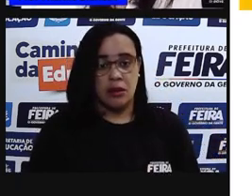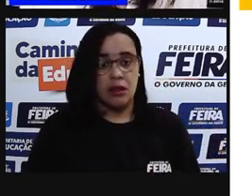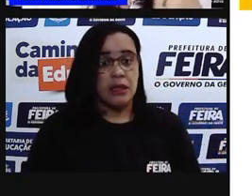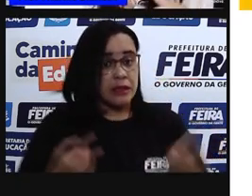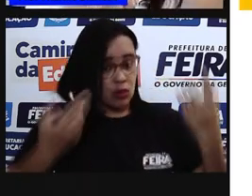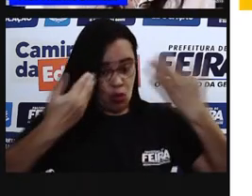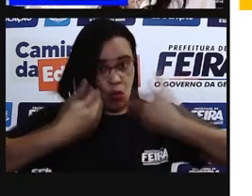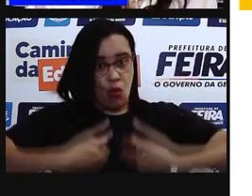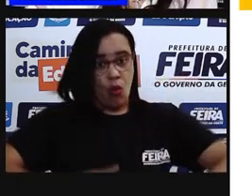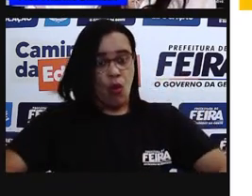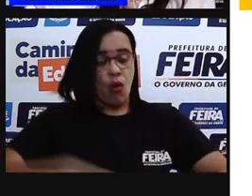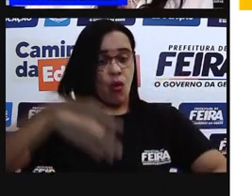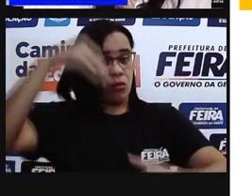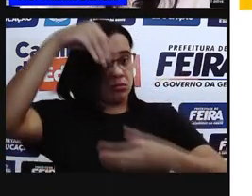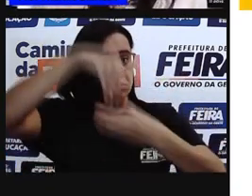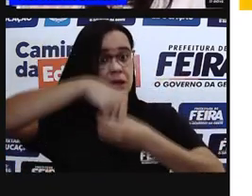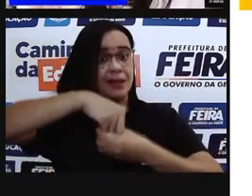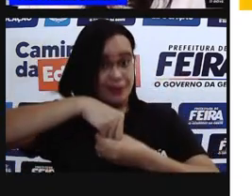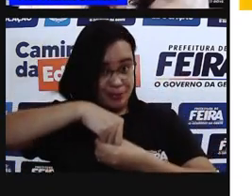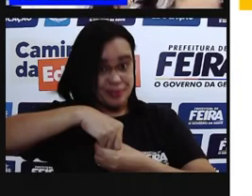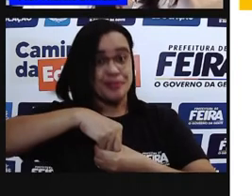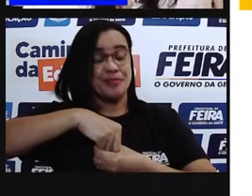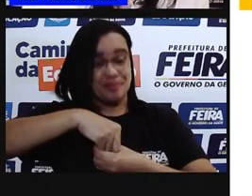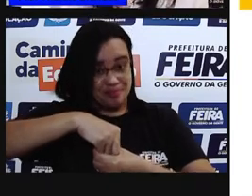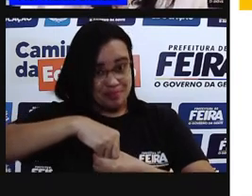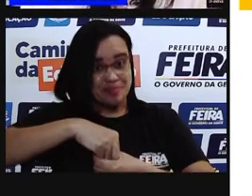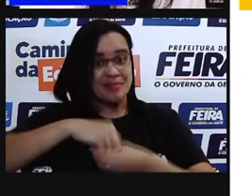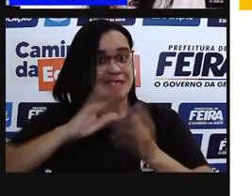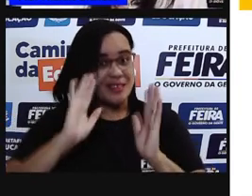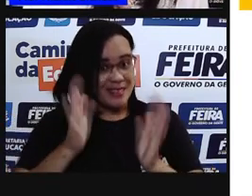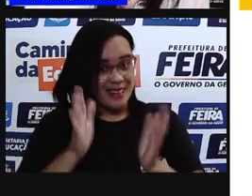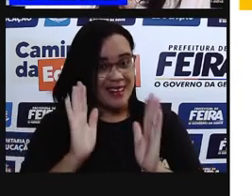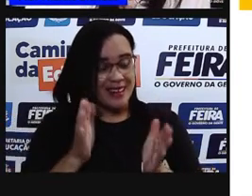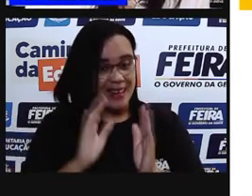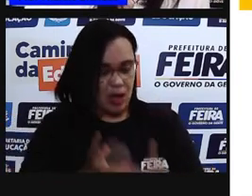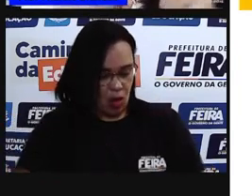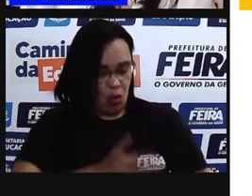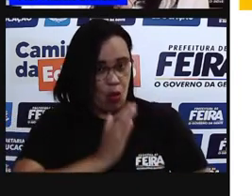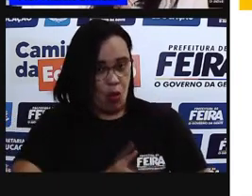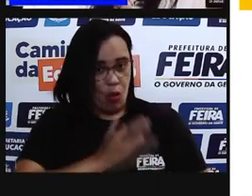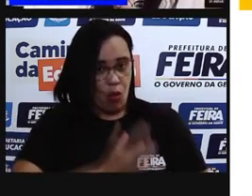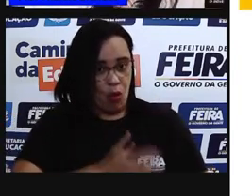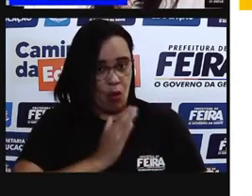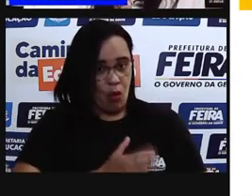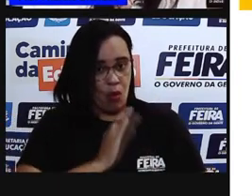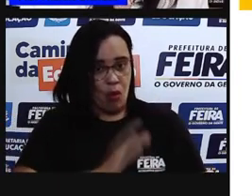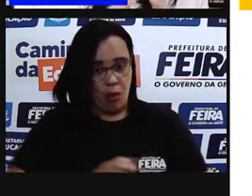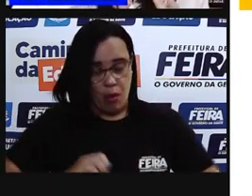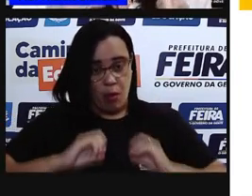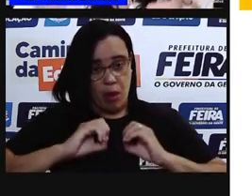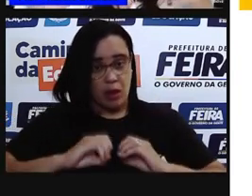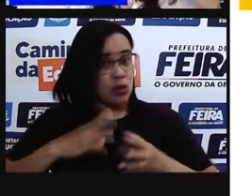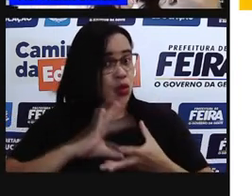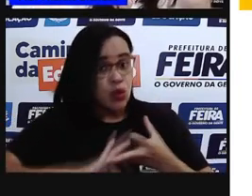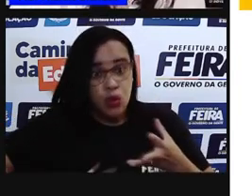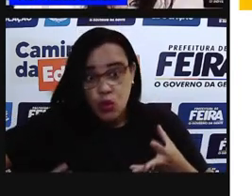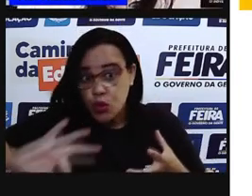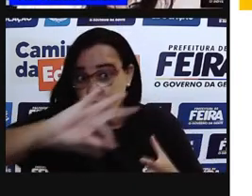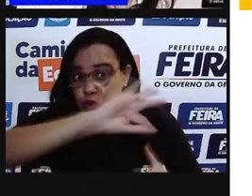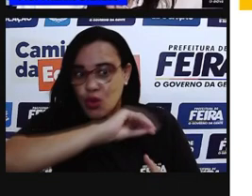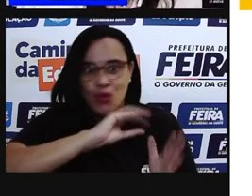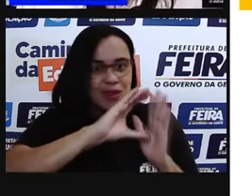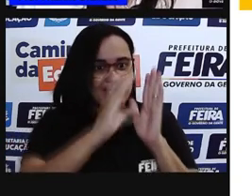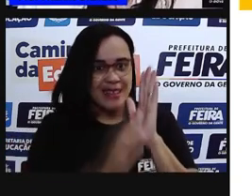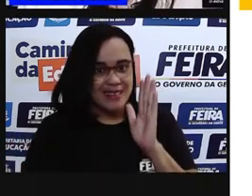internos, que a gente já viu, né? Figa, pulmão, coração. Rins. Então, todas essas nossas